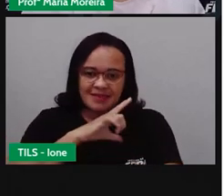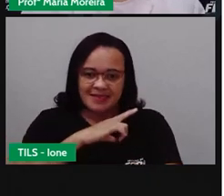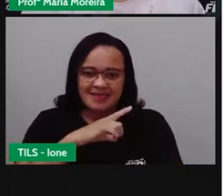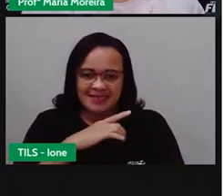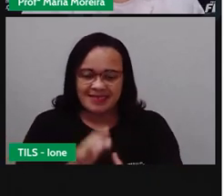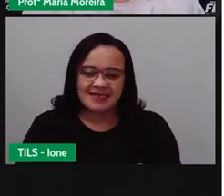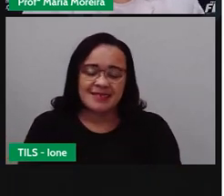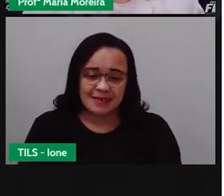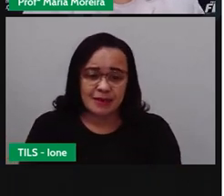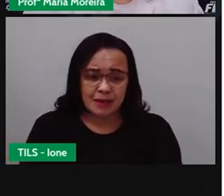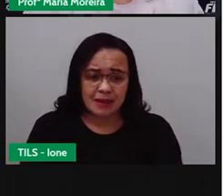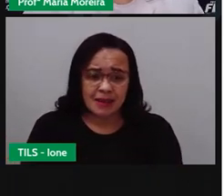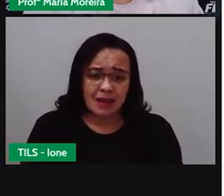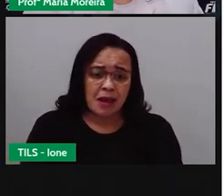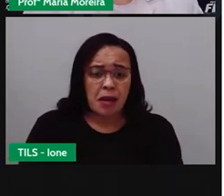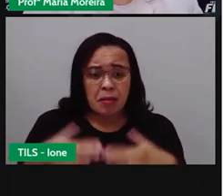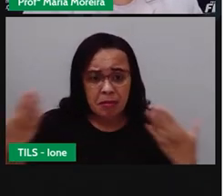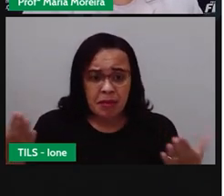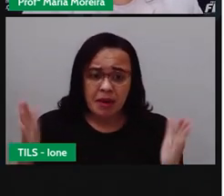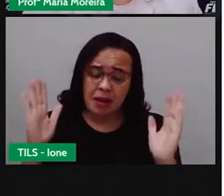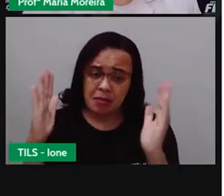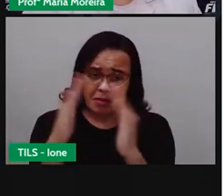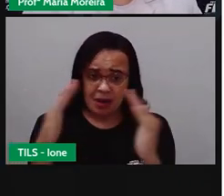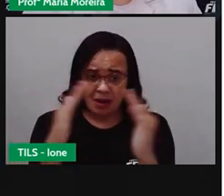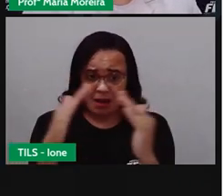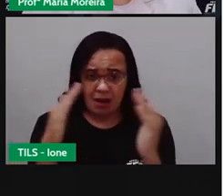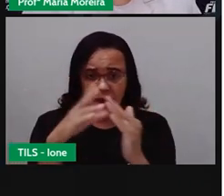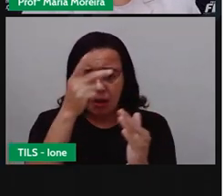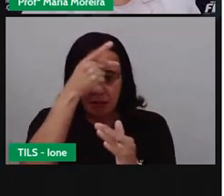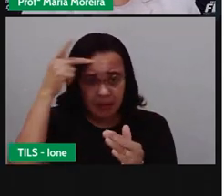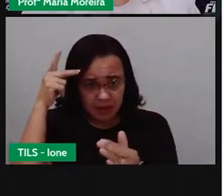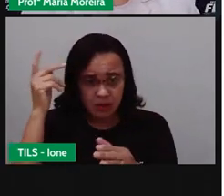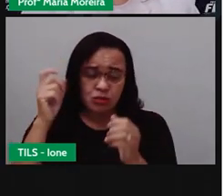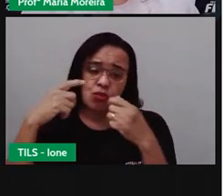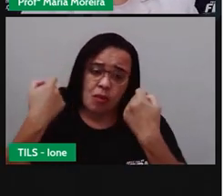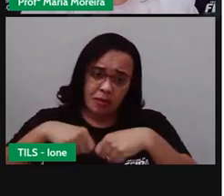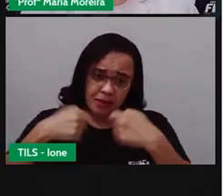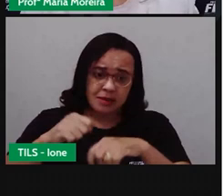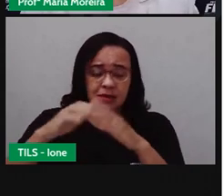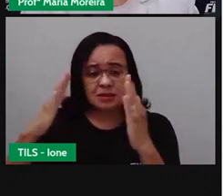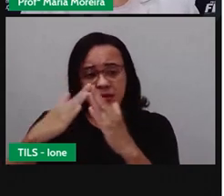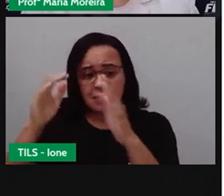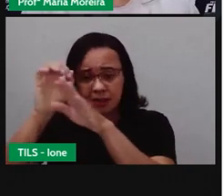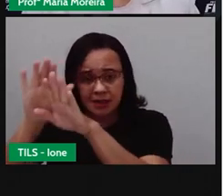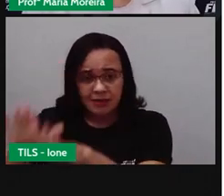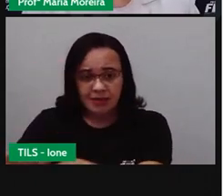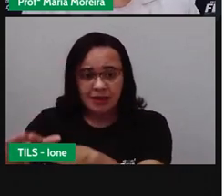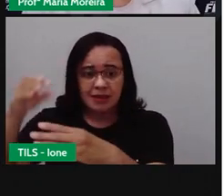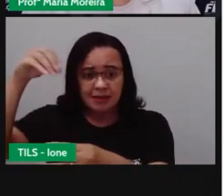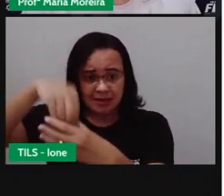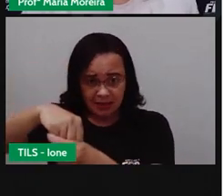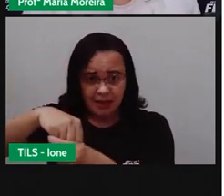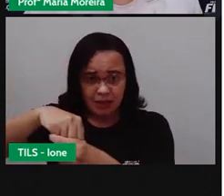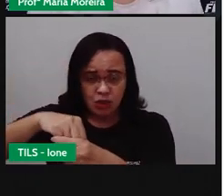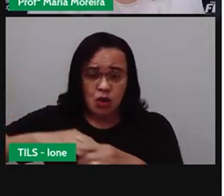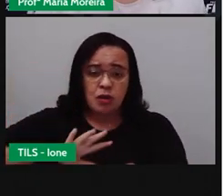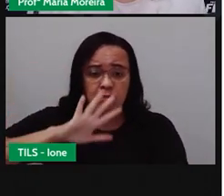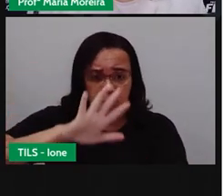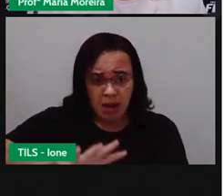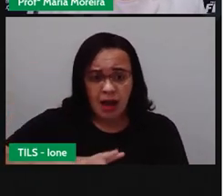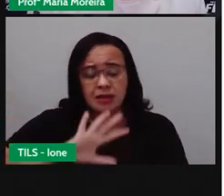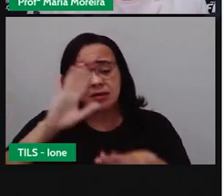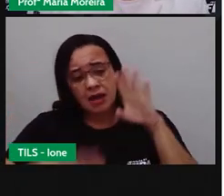ficar a maior parte do tempo em casa, ela se desloca, porque o movimento está na vida do ser humano. E a